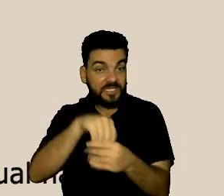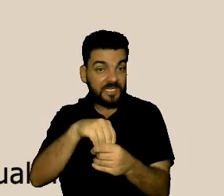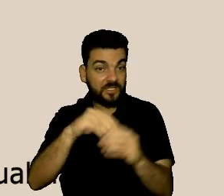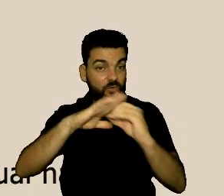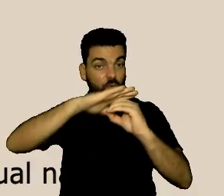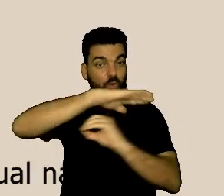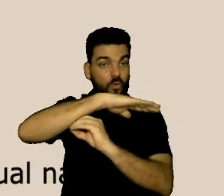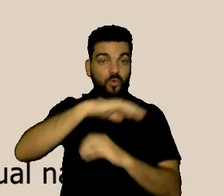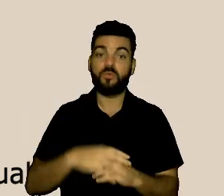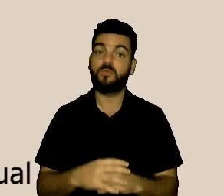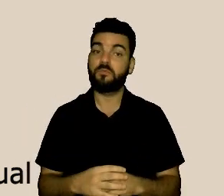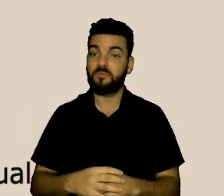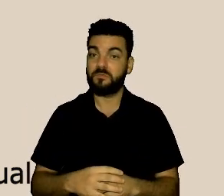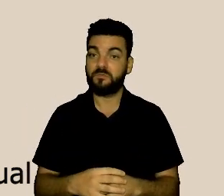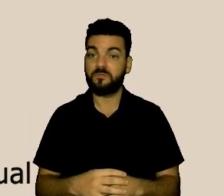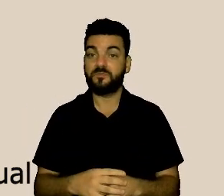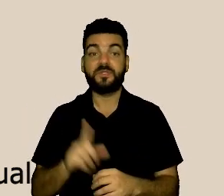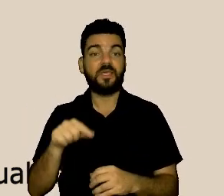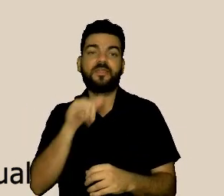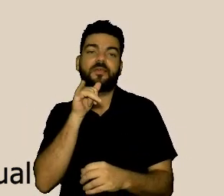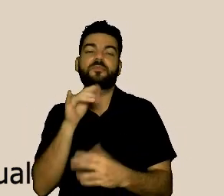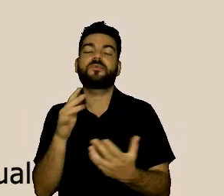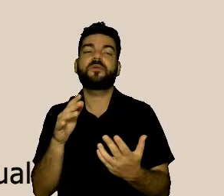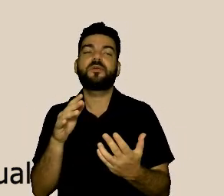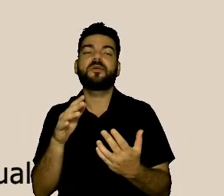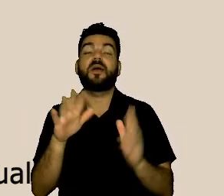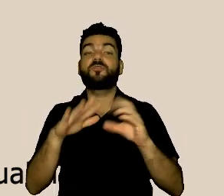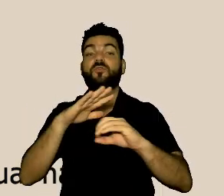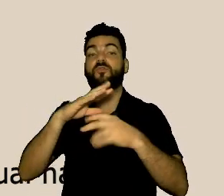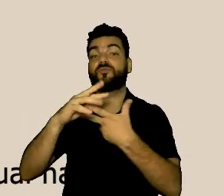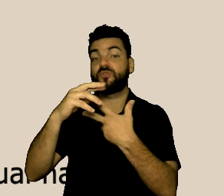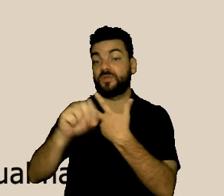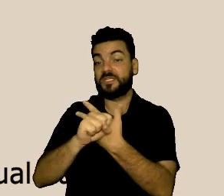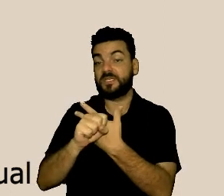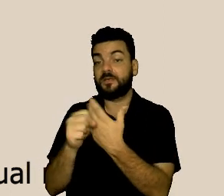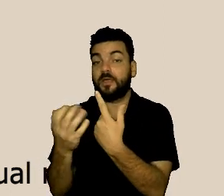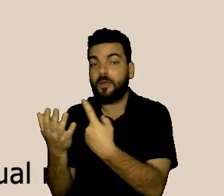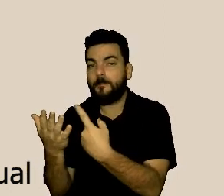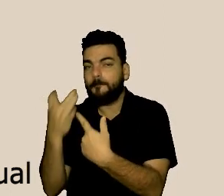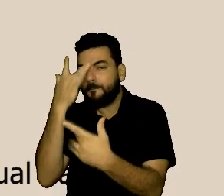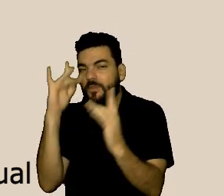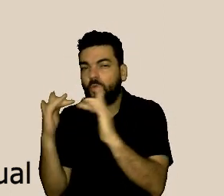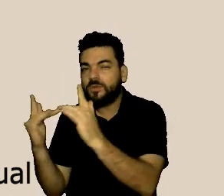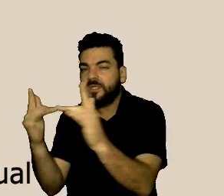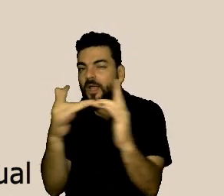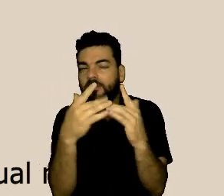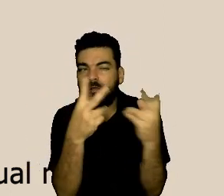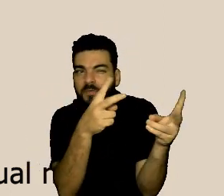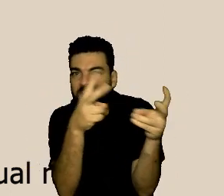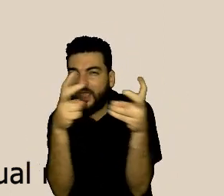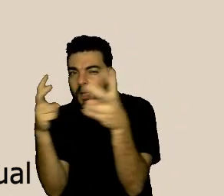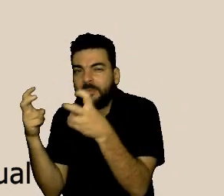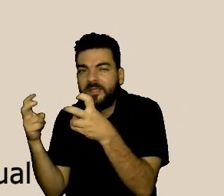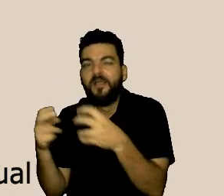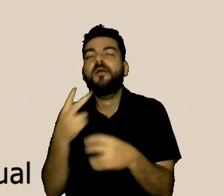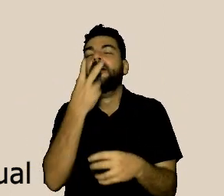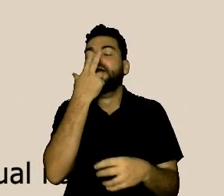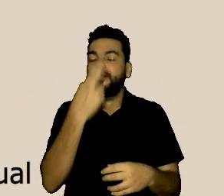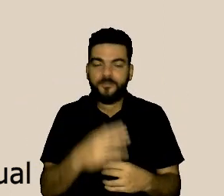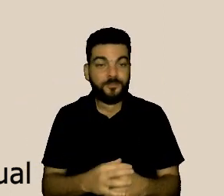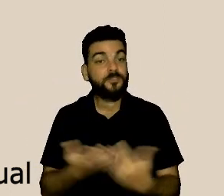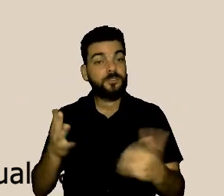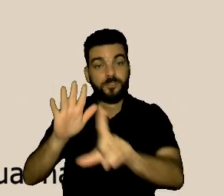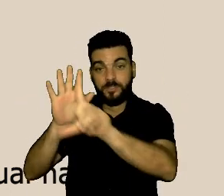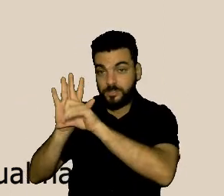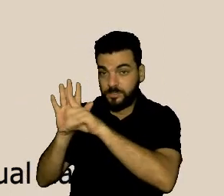daí o porquê da legislação nos honrar com a atribuição do registro das denúncias de